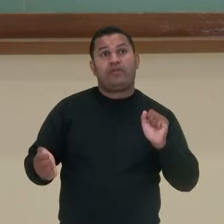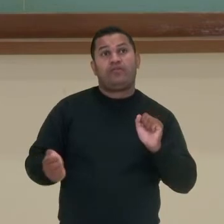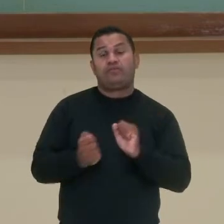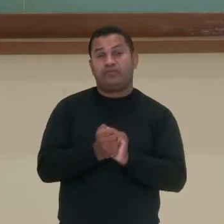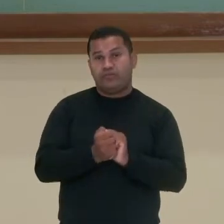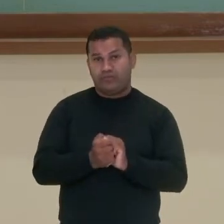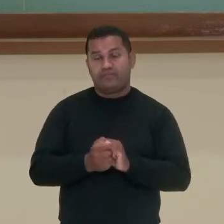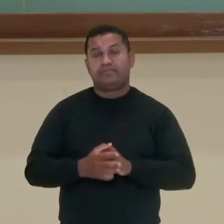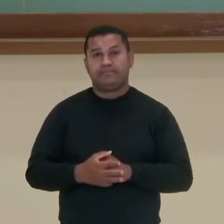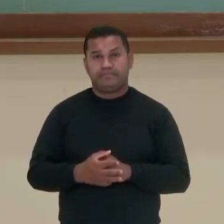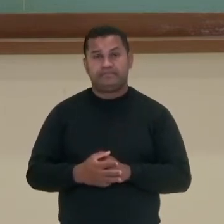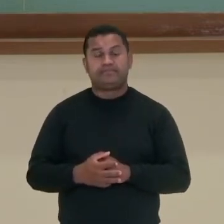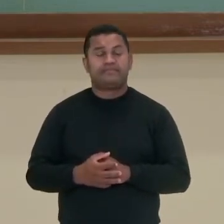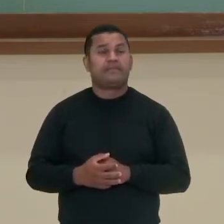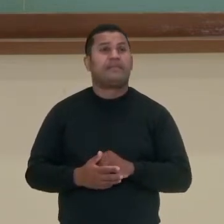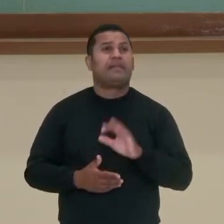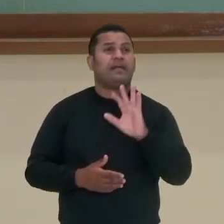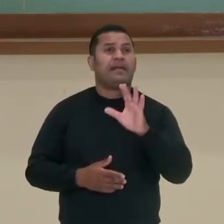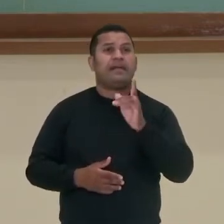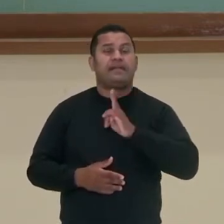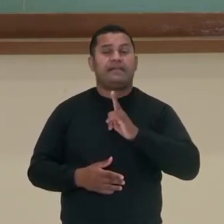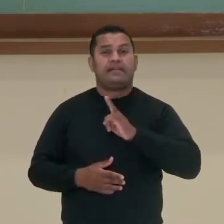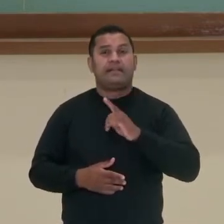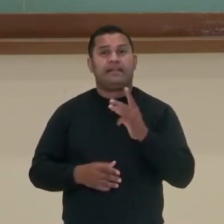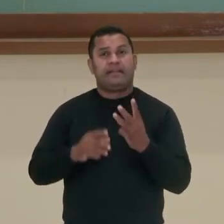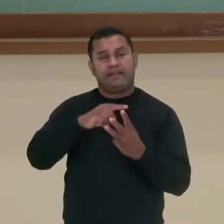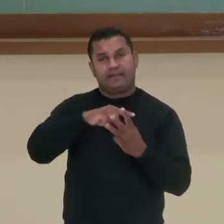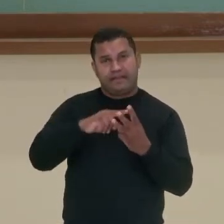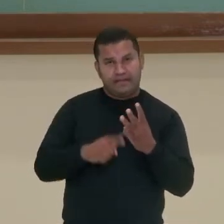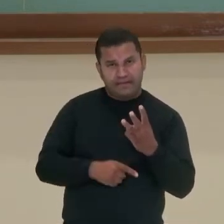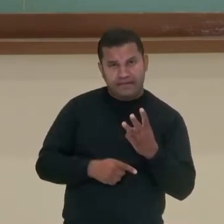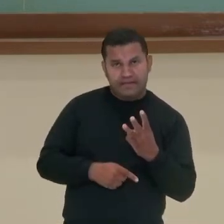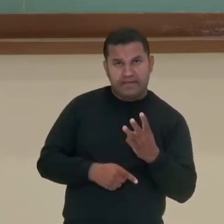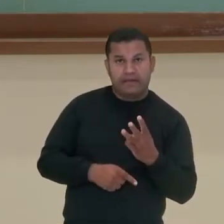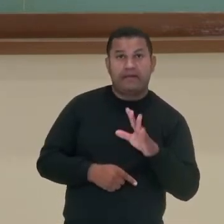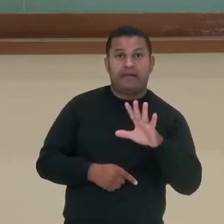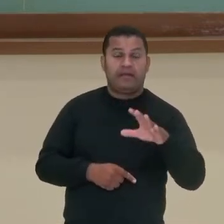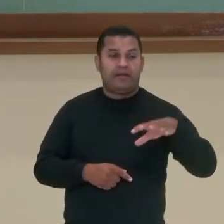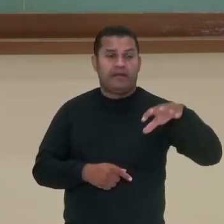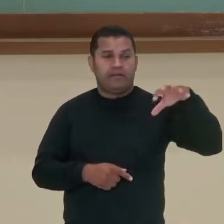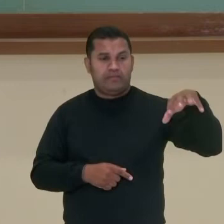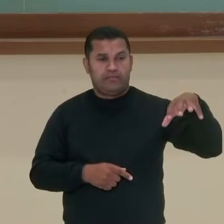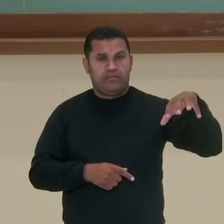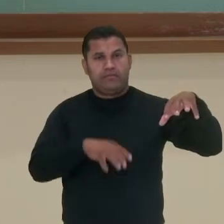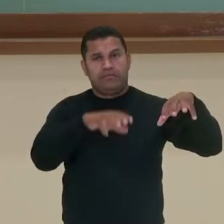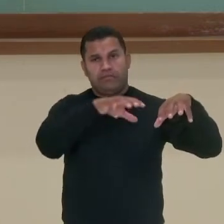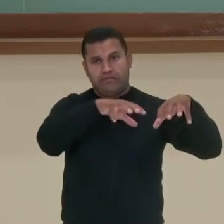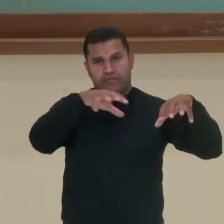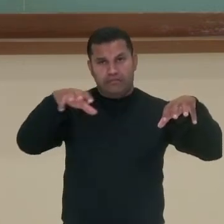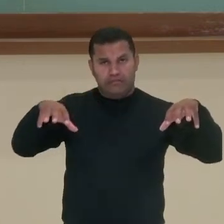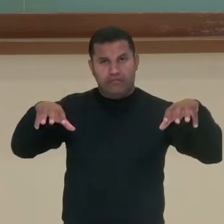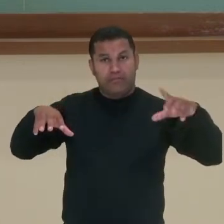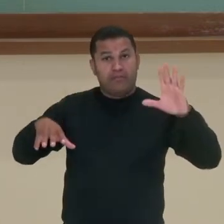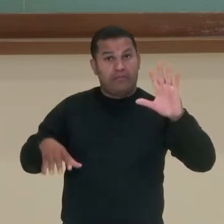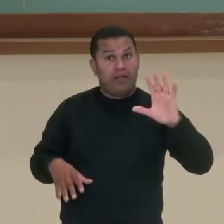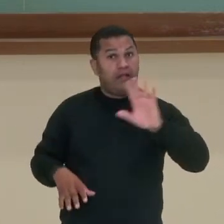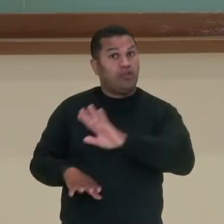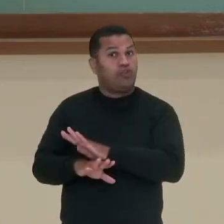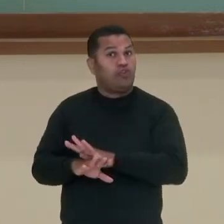esferas, só que, entre todas elas, apenas cidadãos, filhos de pai e mãe ateniense, podiam participar.